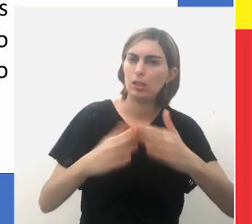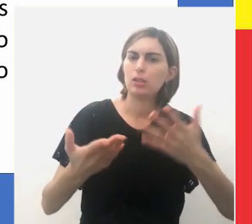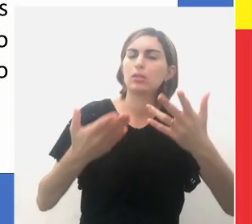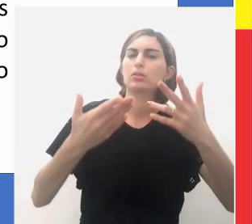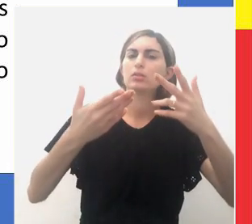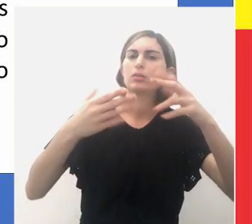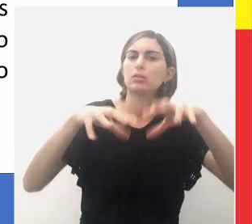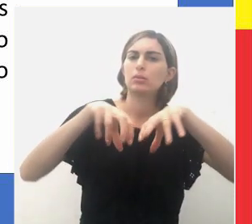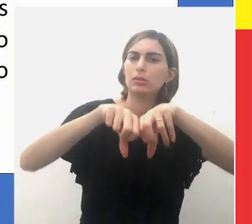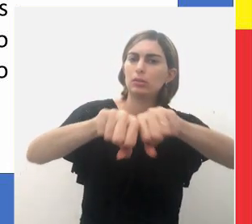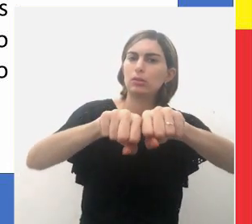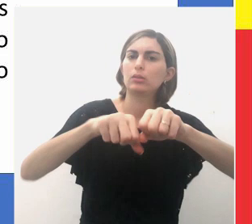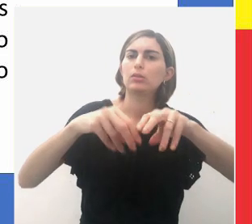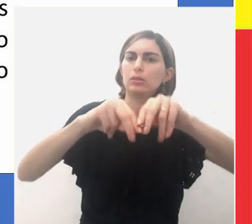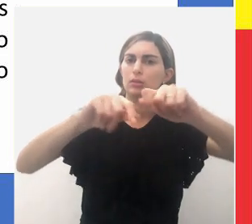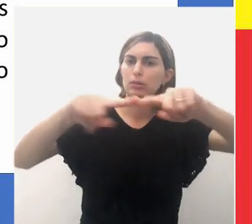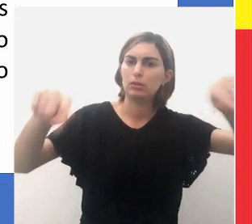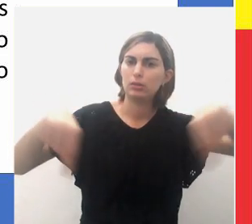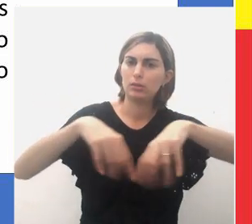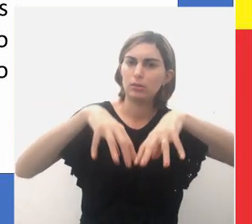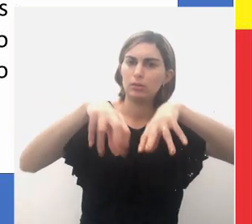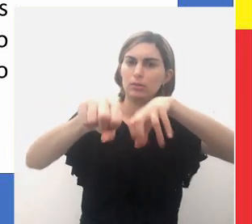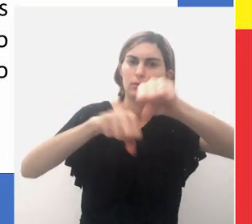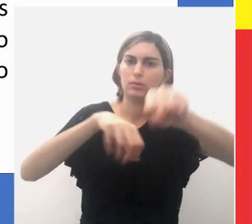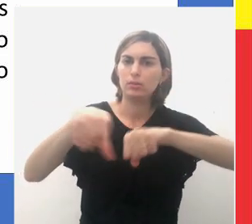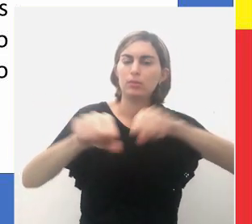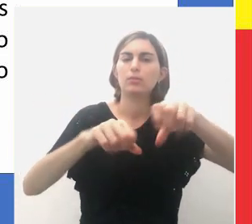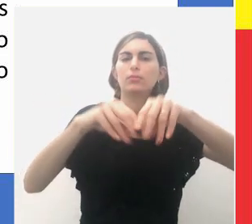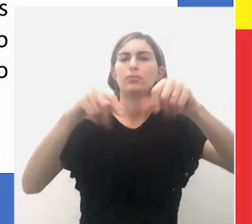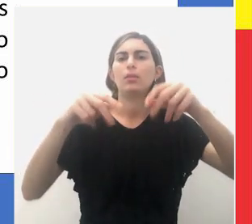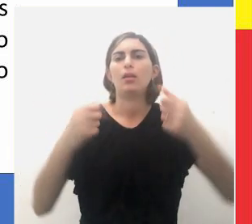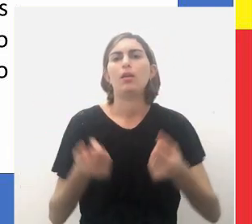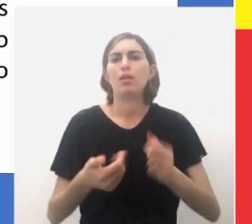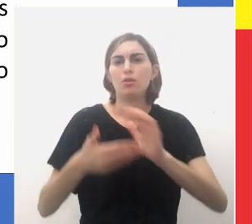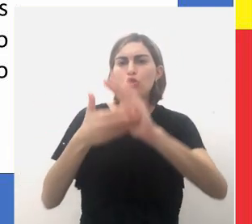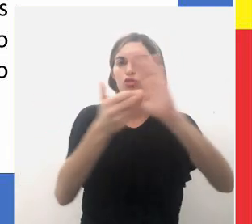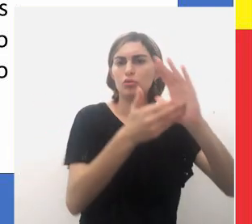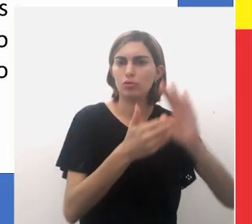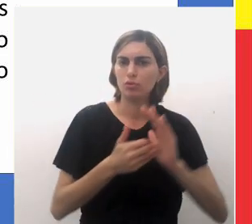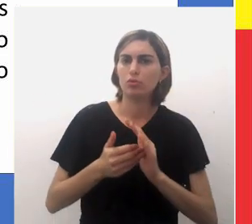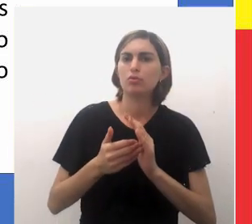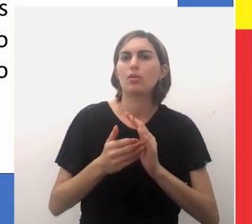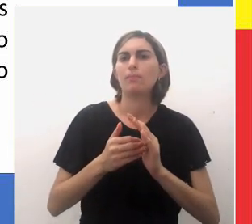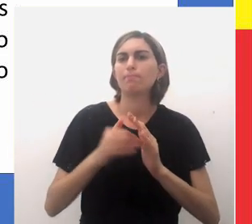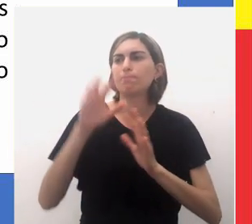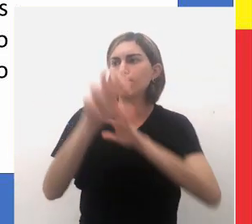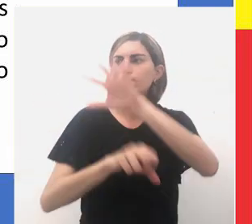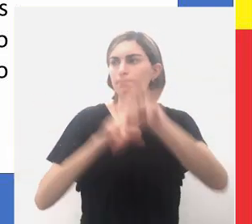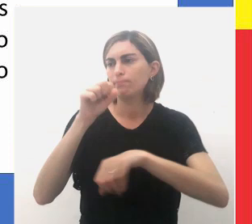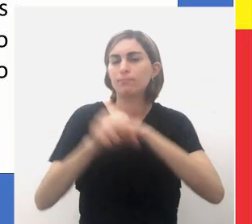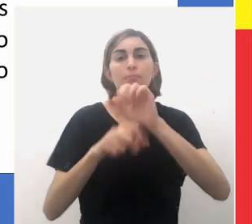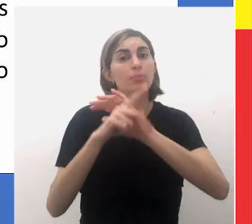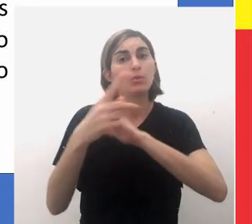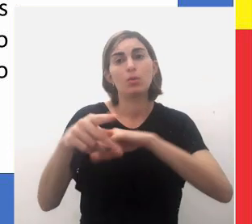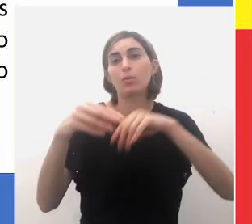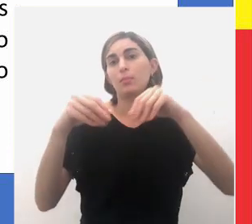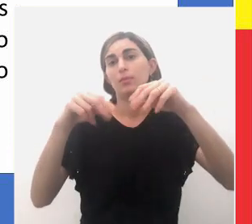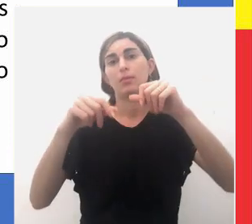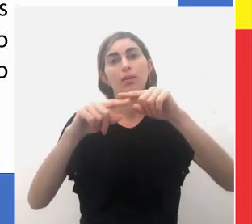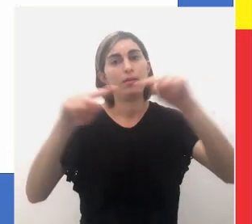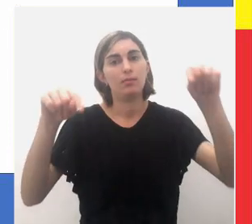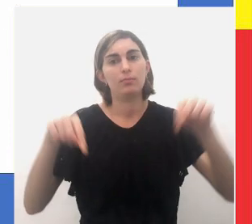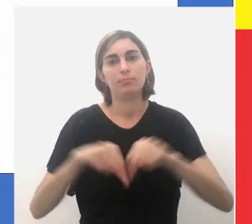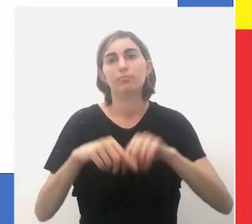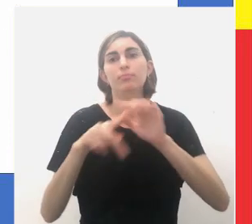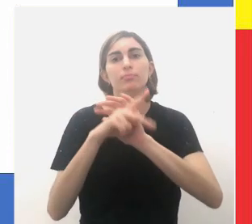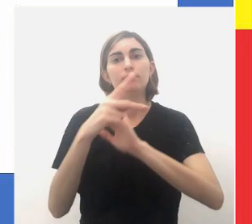Então, na realidade, vocês vão ter aí uma estratégia de desalojamento do índio, da sua própria terra.